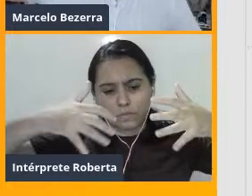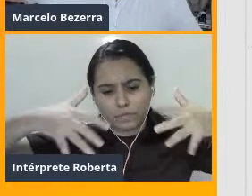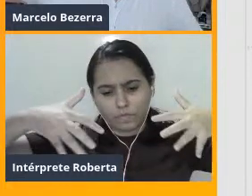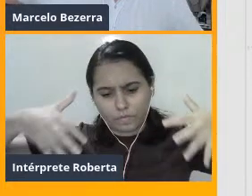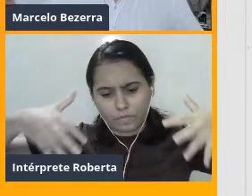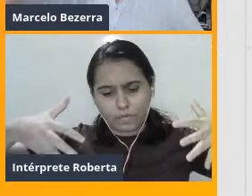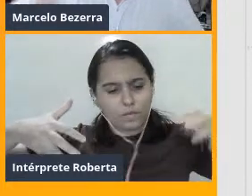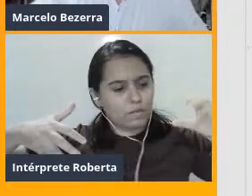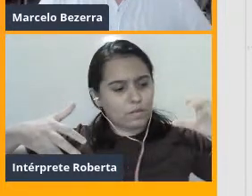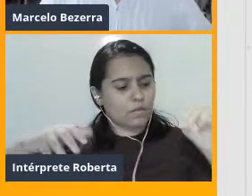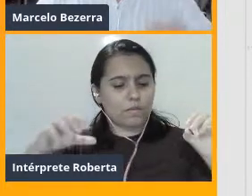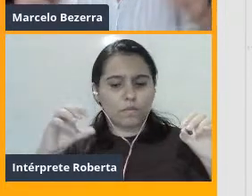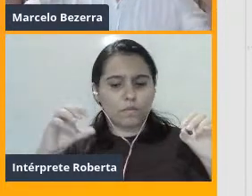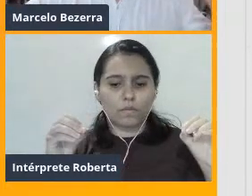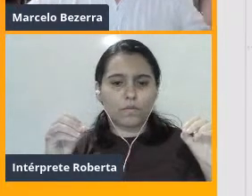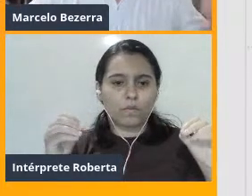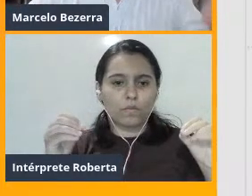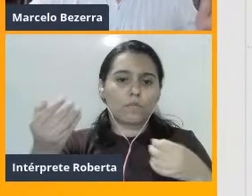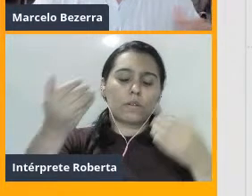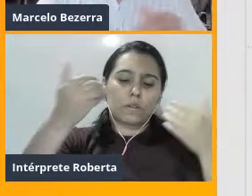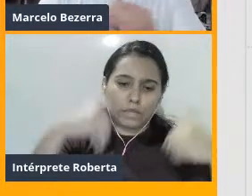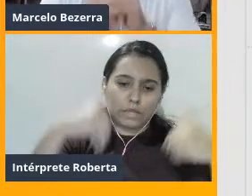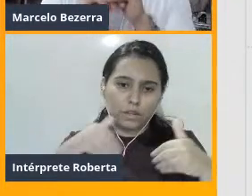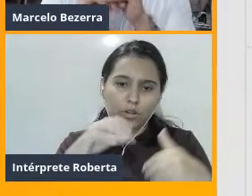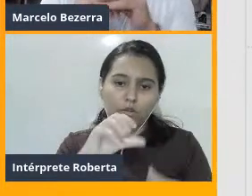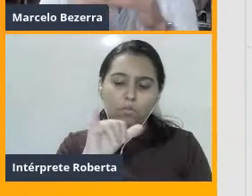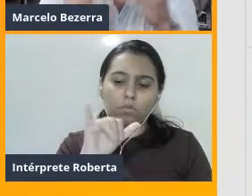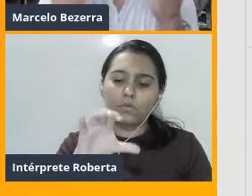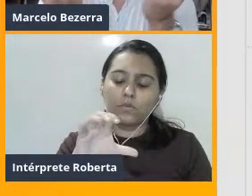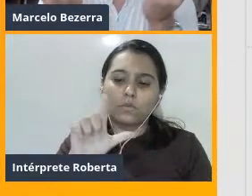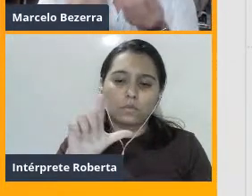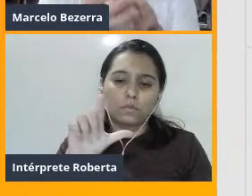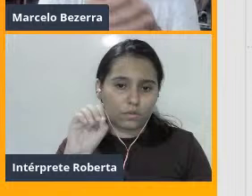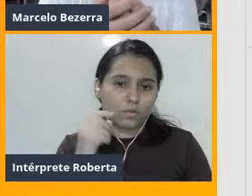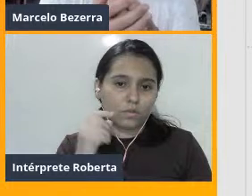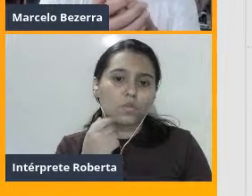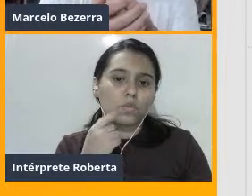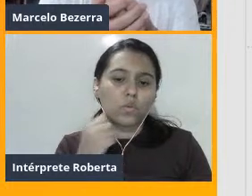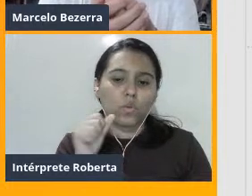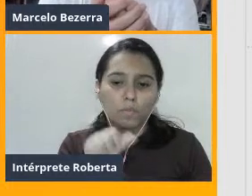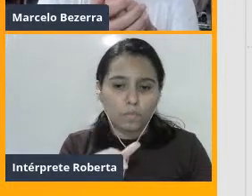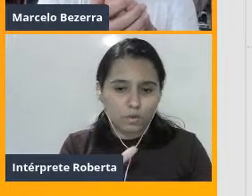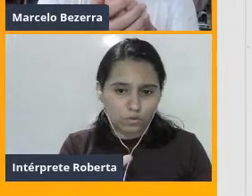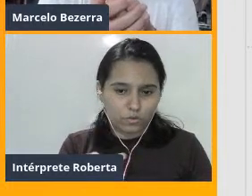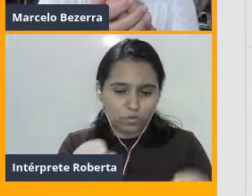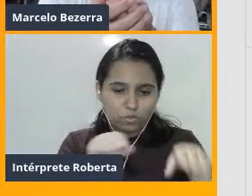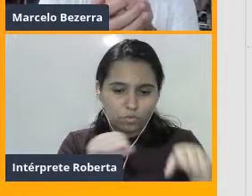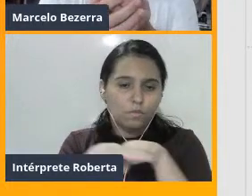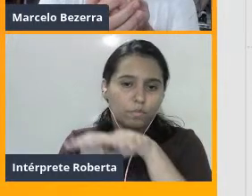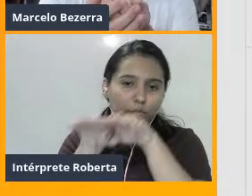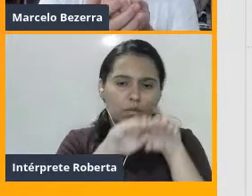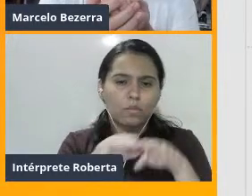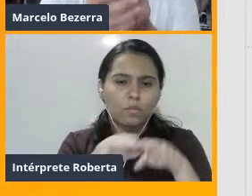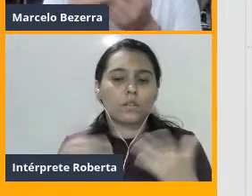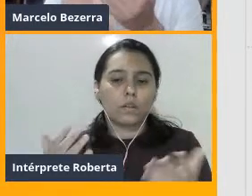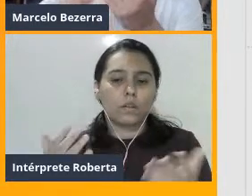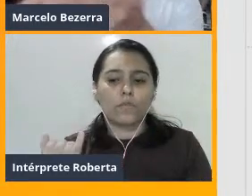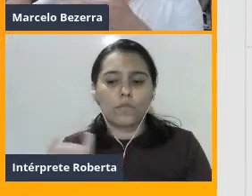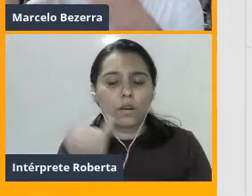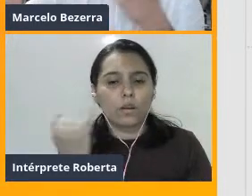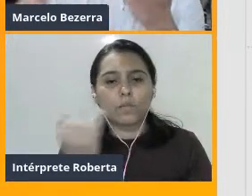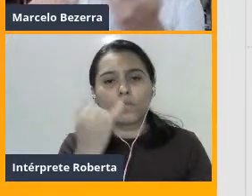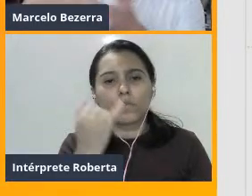ovariano, dentro do ciclo menstrual. Então, isso foi muito importante para que se compreendesse